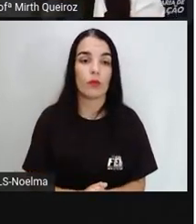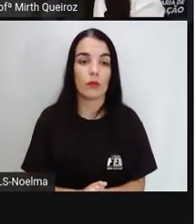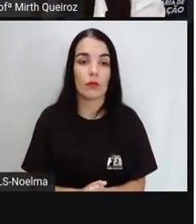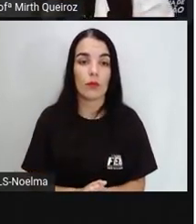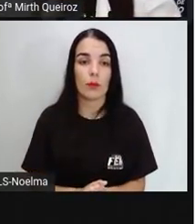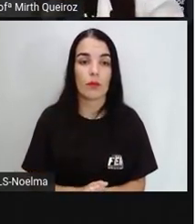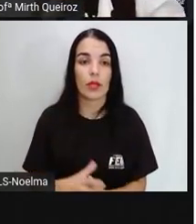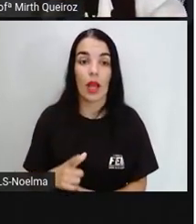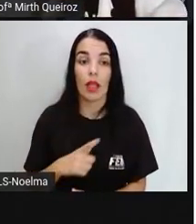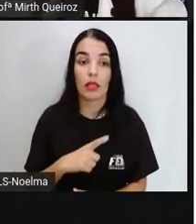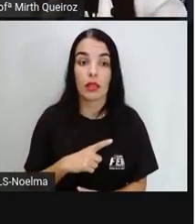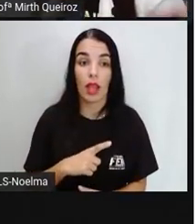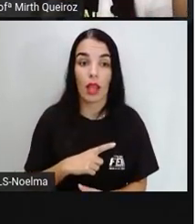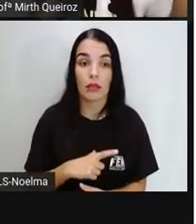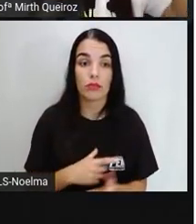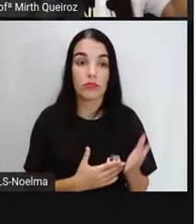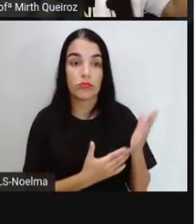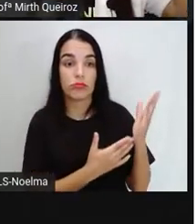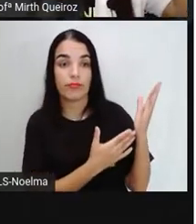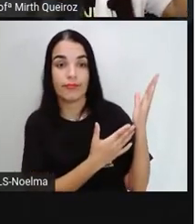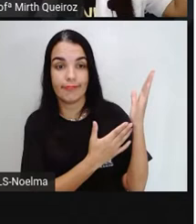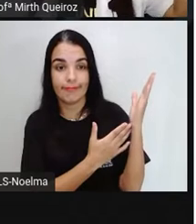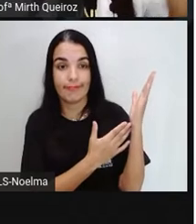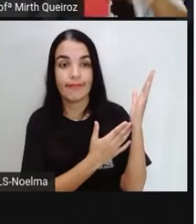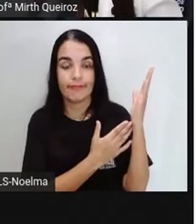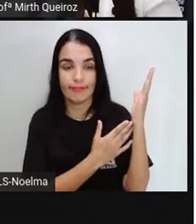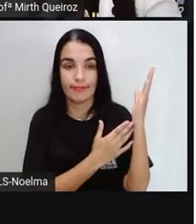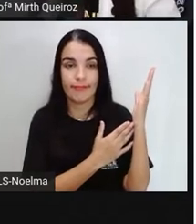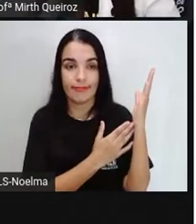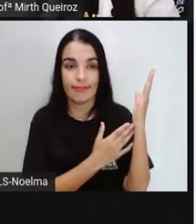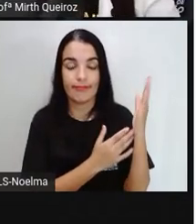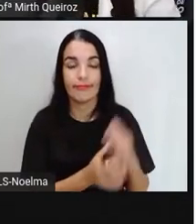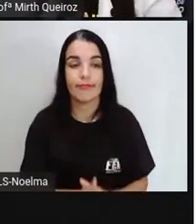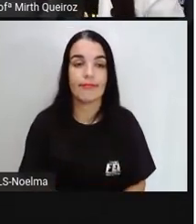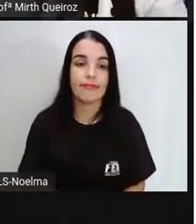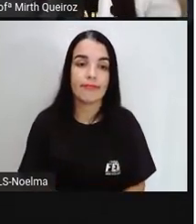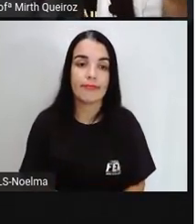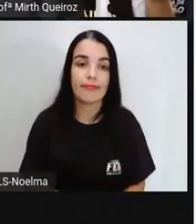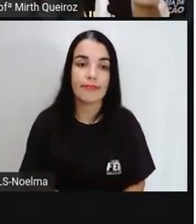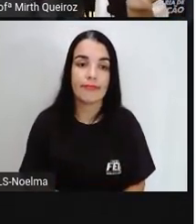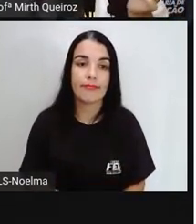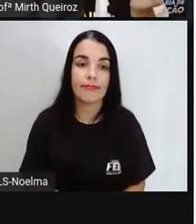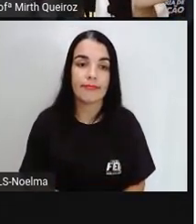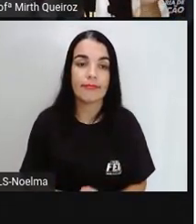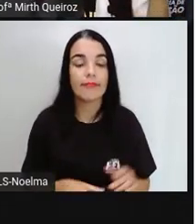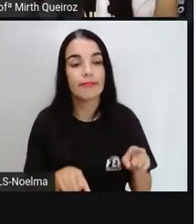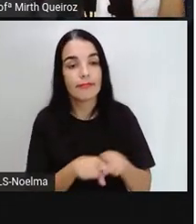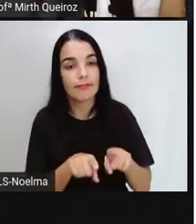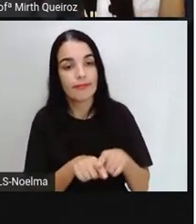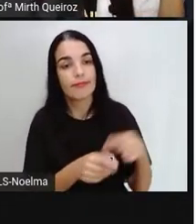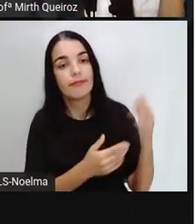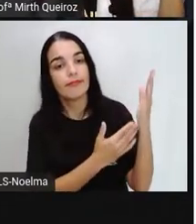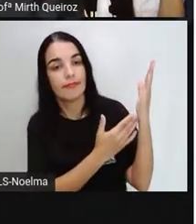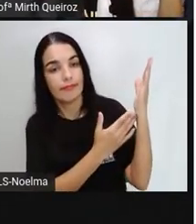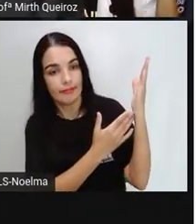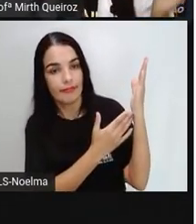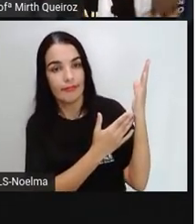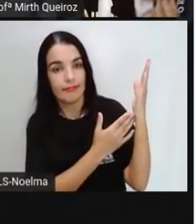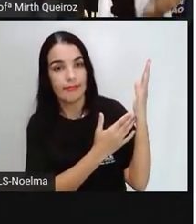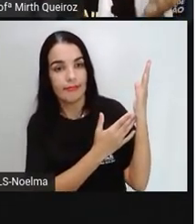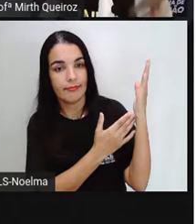Nós temos um quadrado e um paralelogramo.